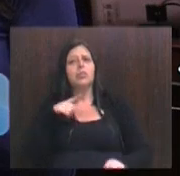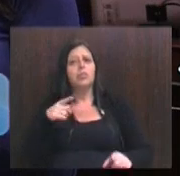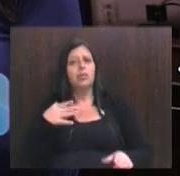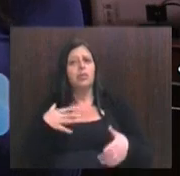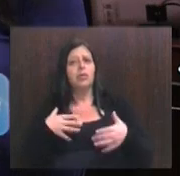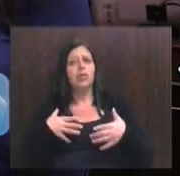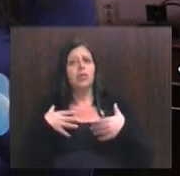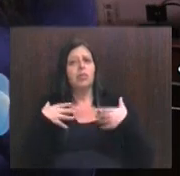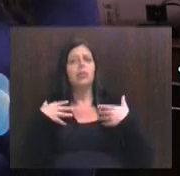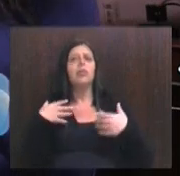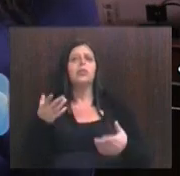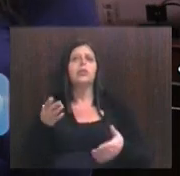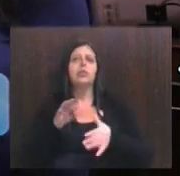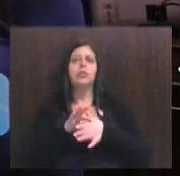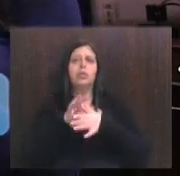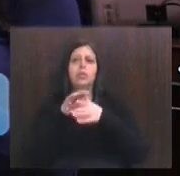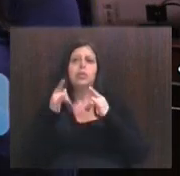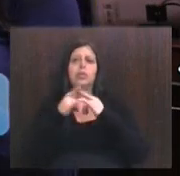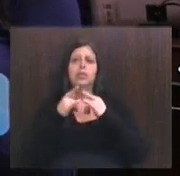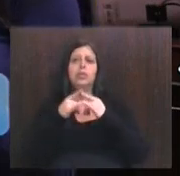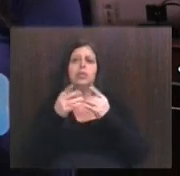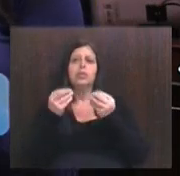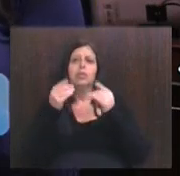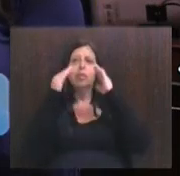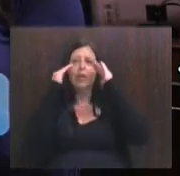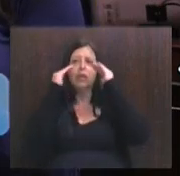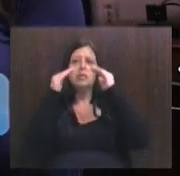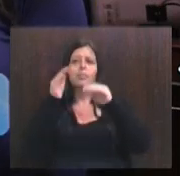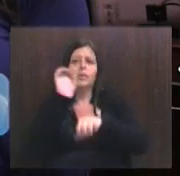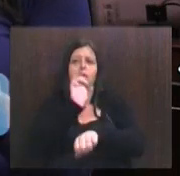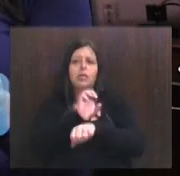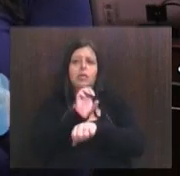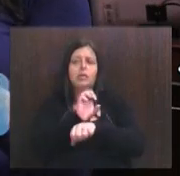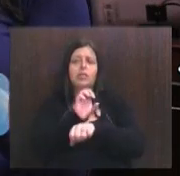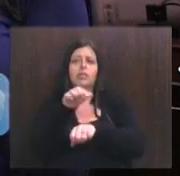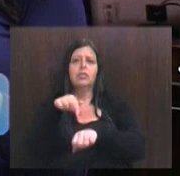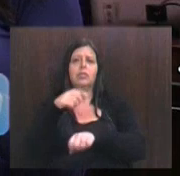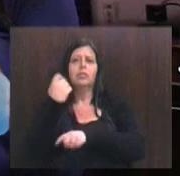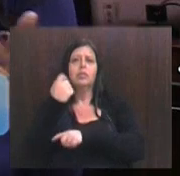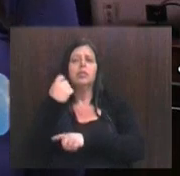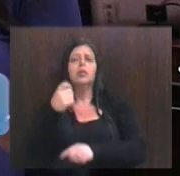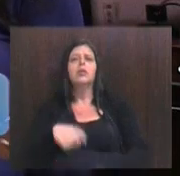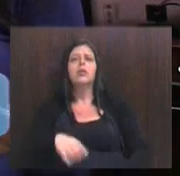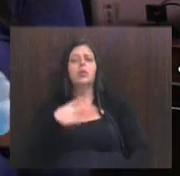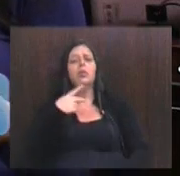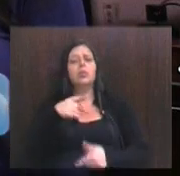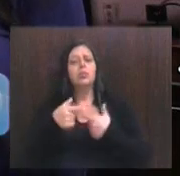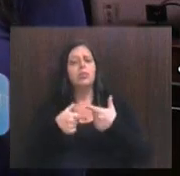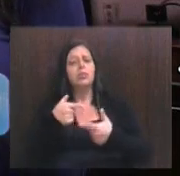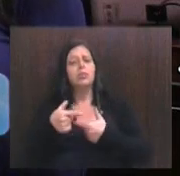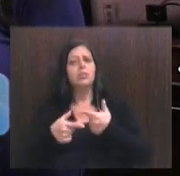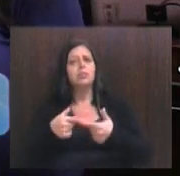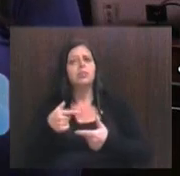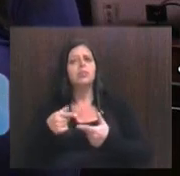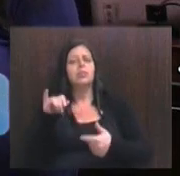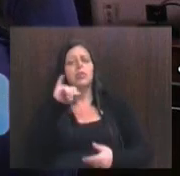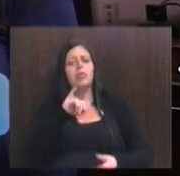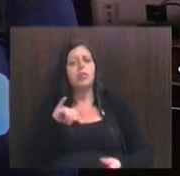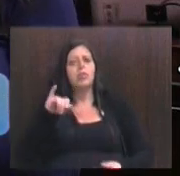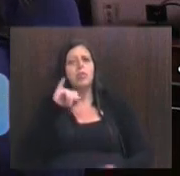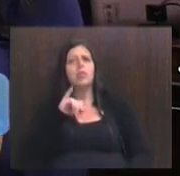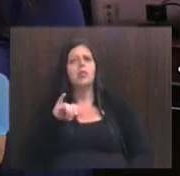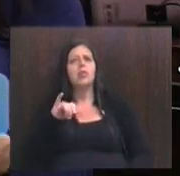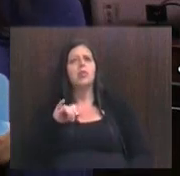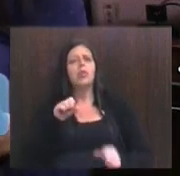honra de liderar essa entidade tão respeitada no nosso Estado, e, com os seus trabalhos relevantes,